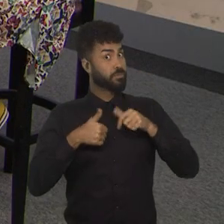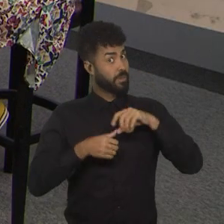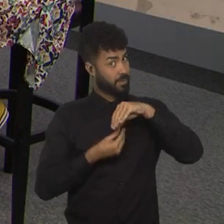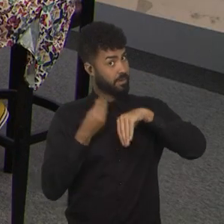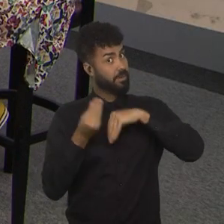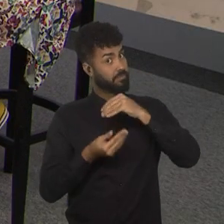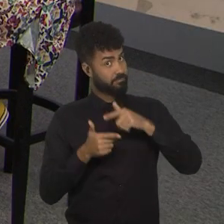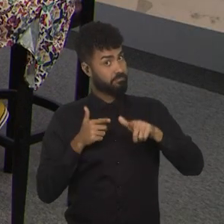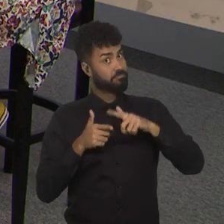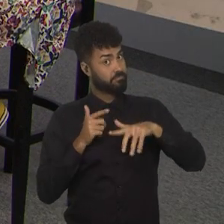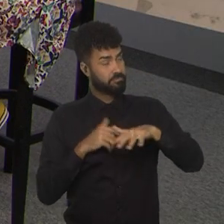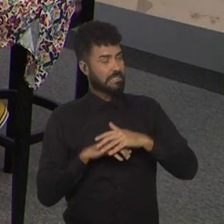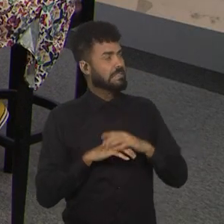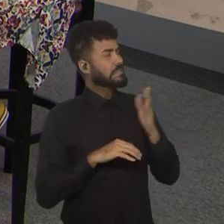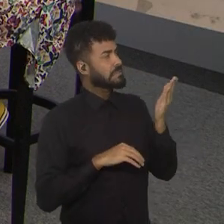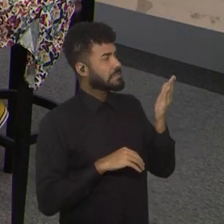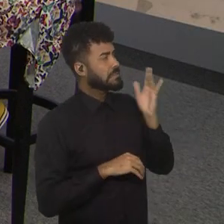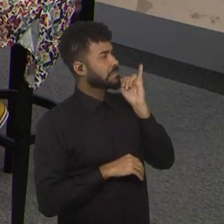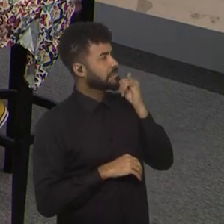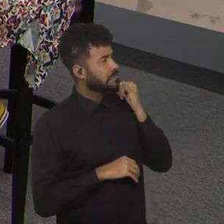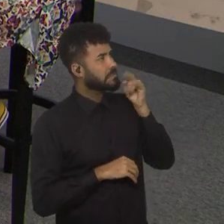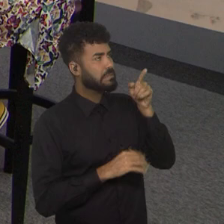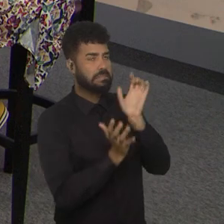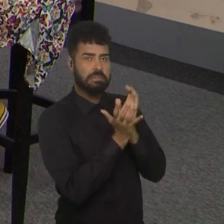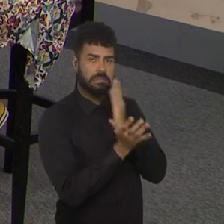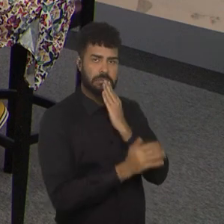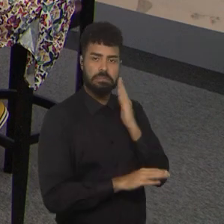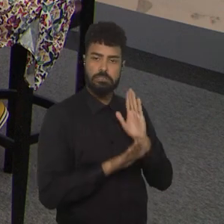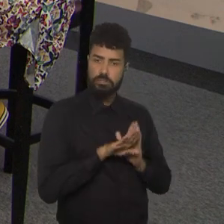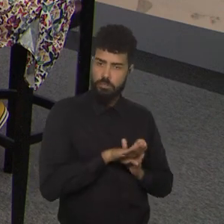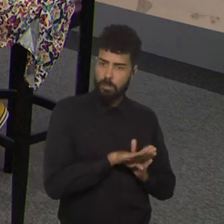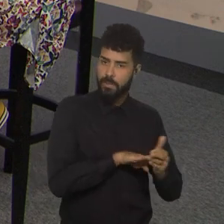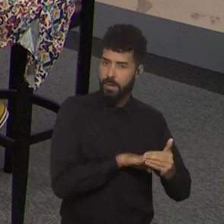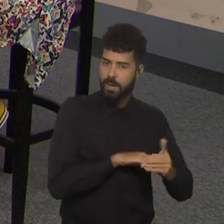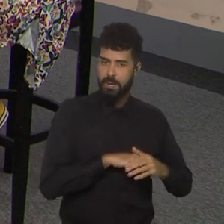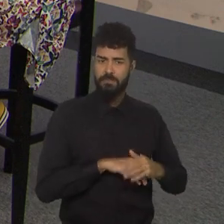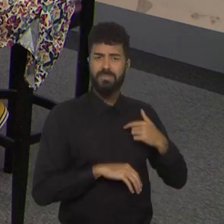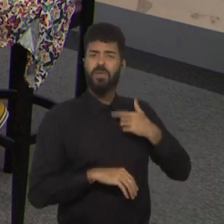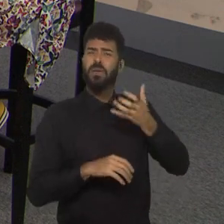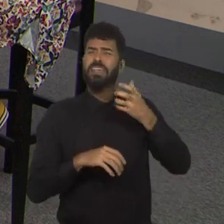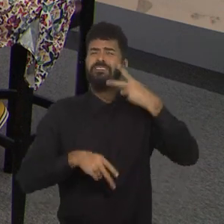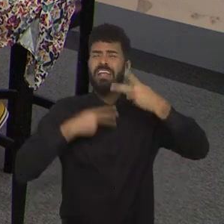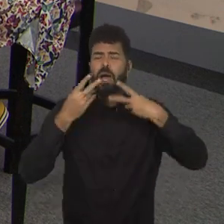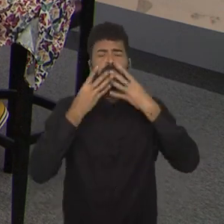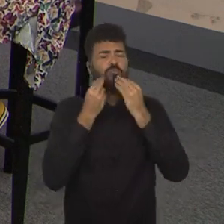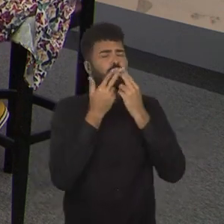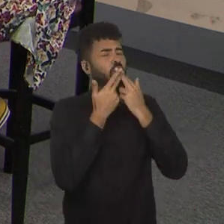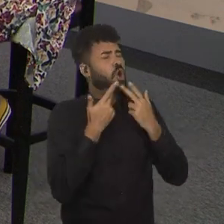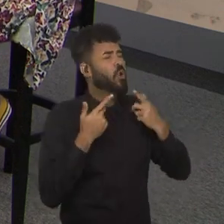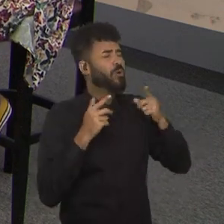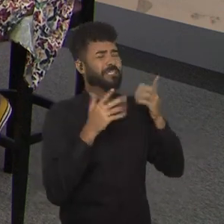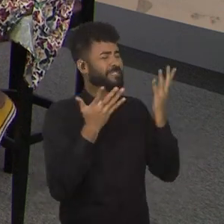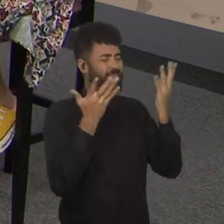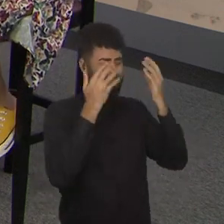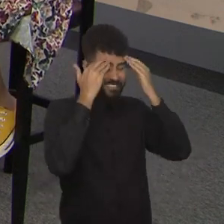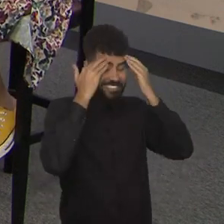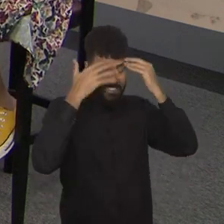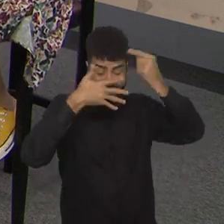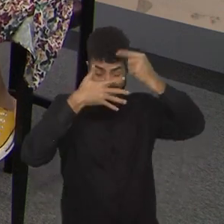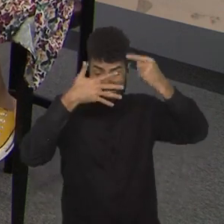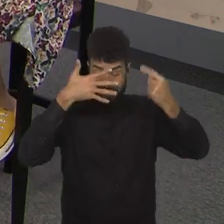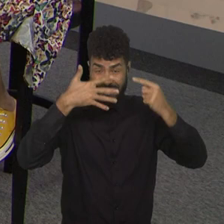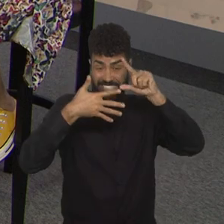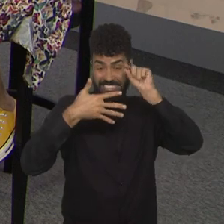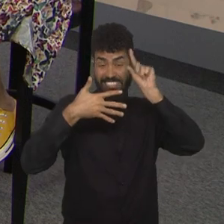equívoco, hein, lamentável, para a Jamaica, aí eu queria tanto falar, tantas coisas com vocês, eu estou tentando